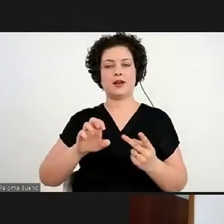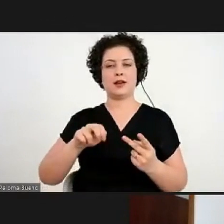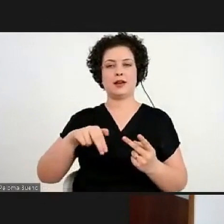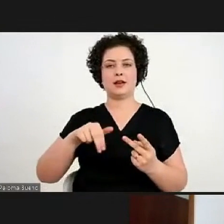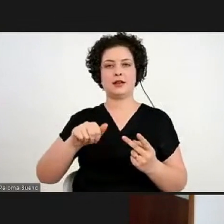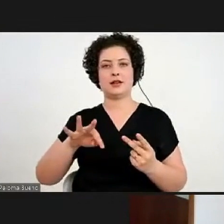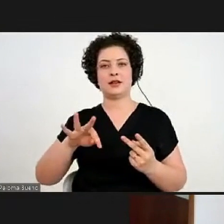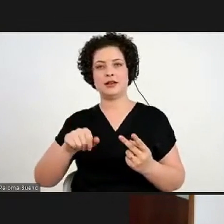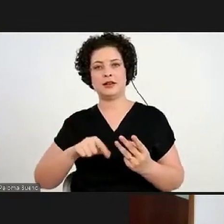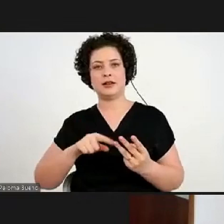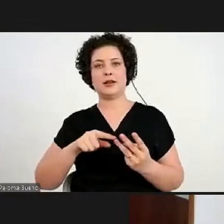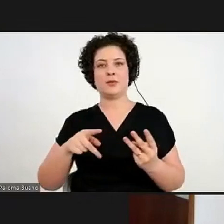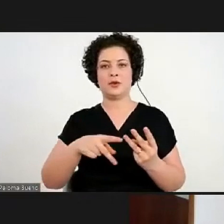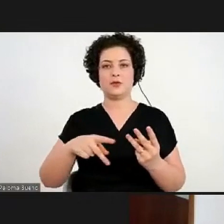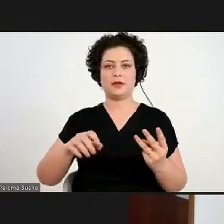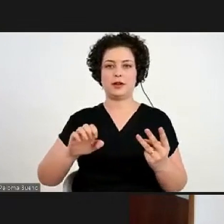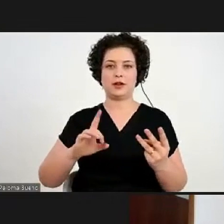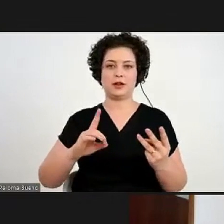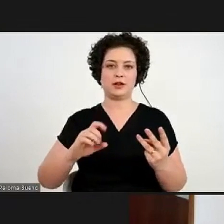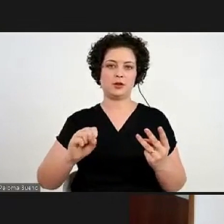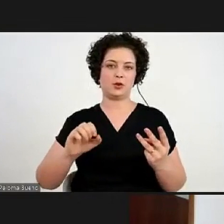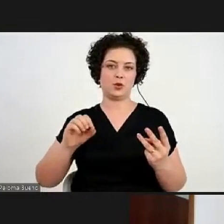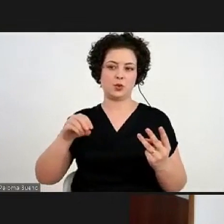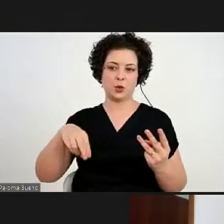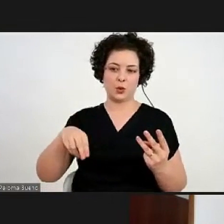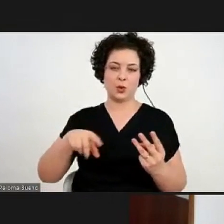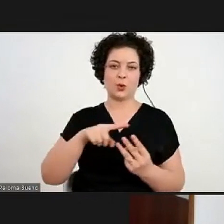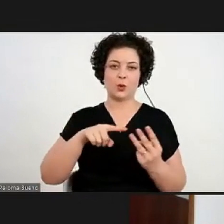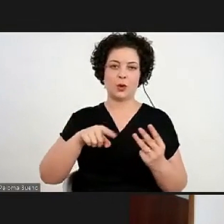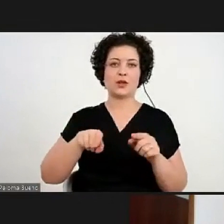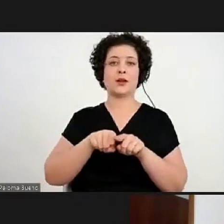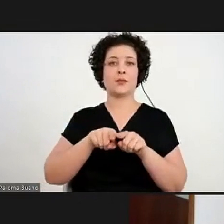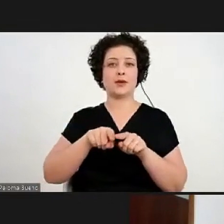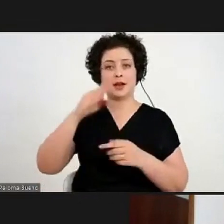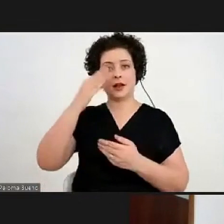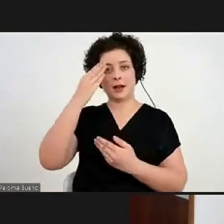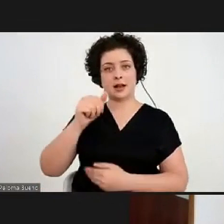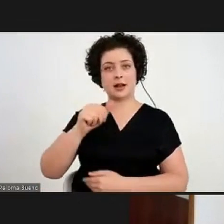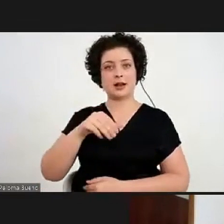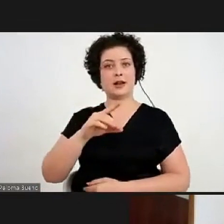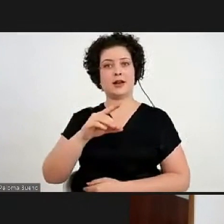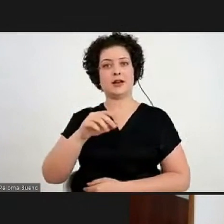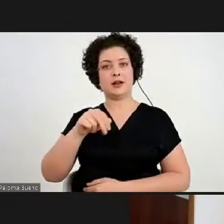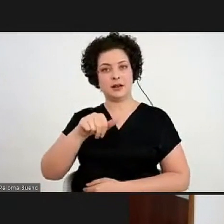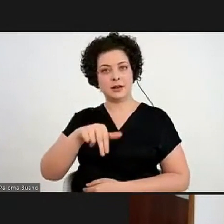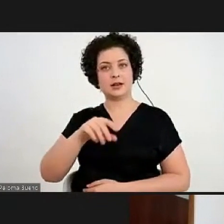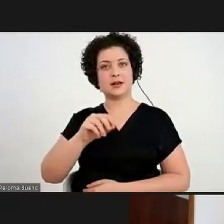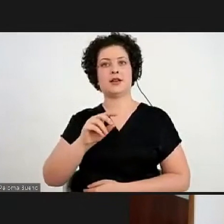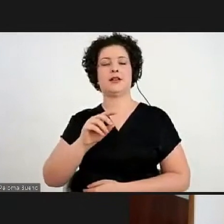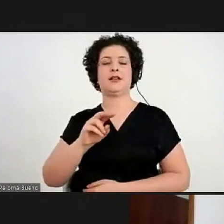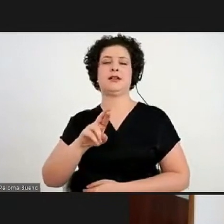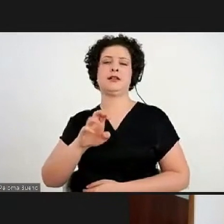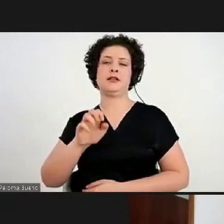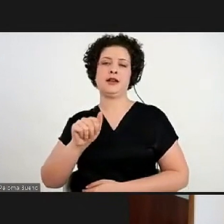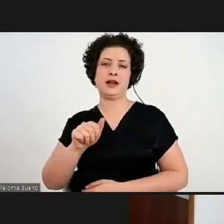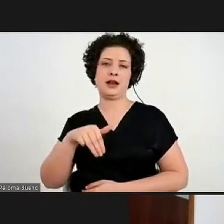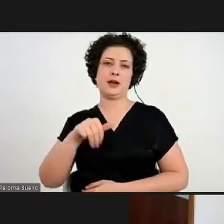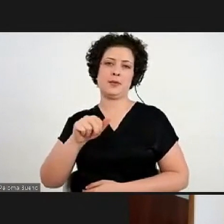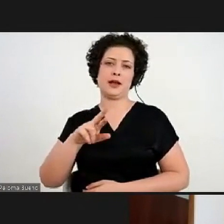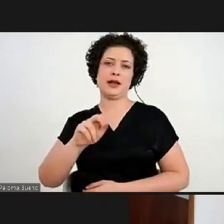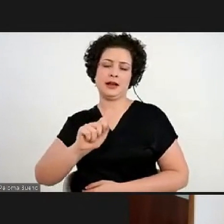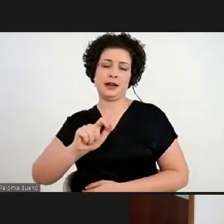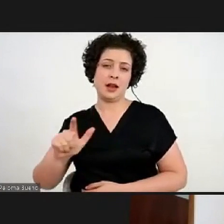muito a participação do professor Edson, quero também agradecer a Andréa Amaral, que poderia, não deu para ela estar aqui, mas